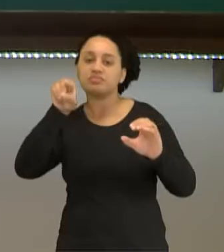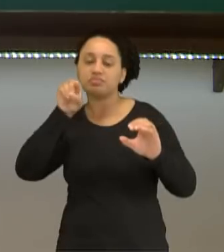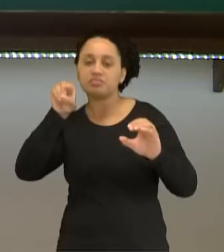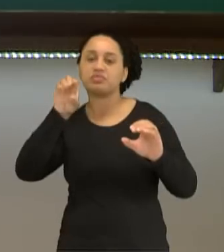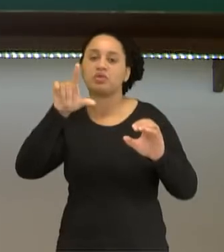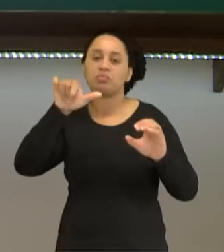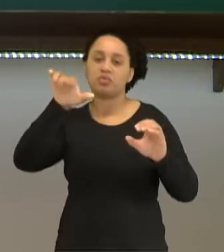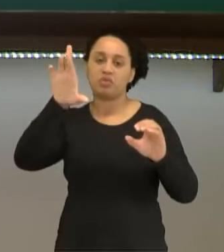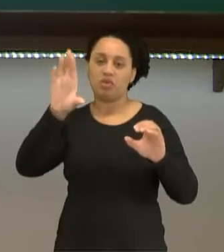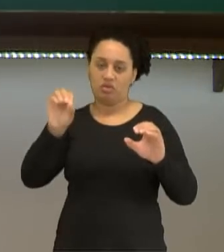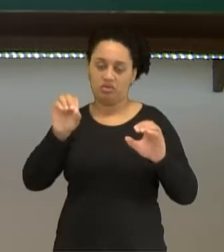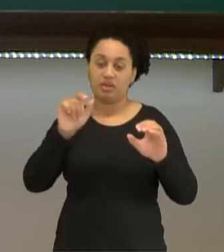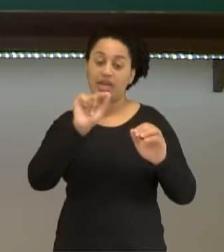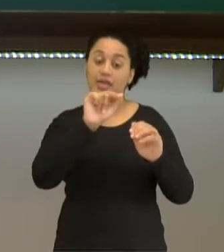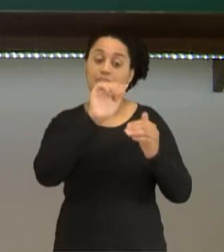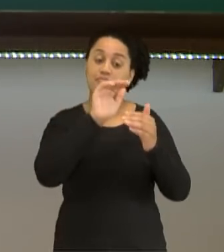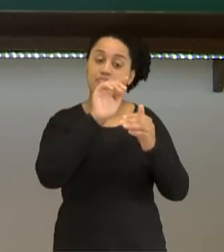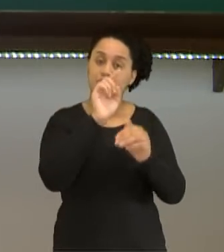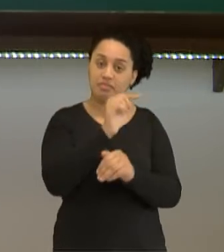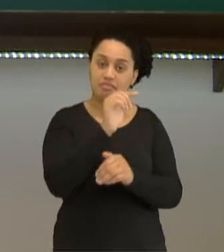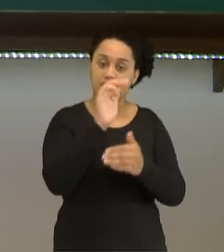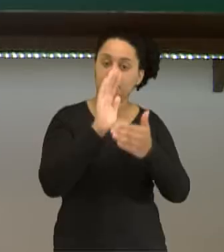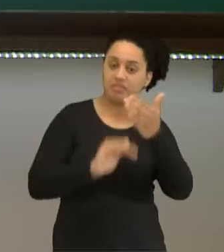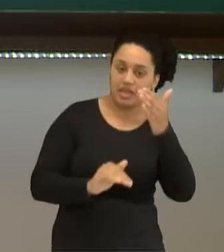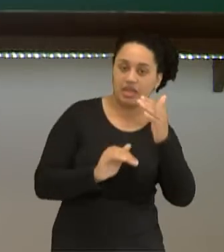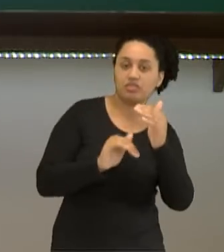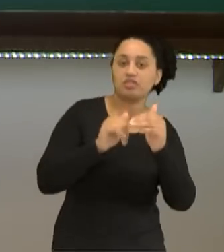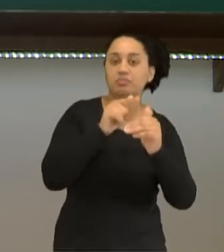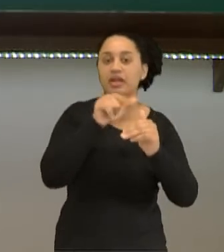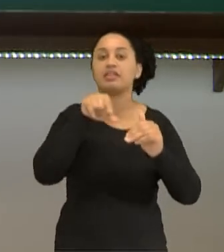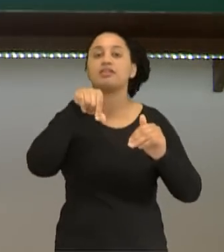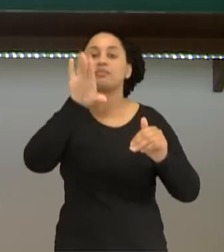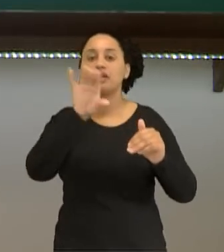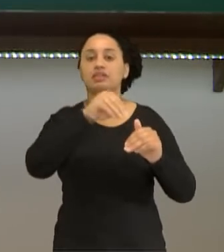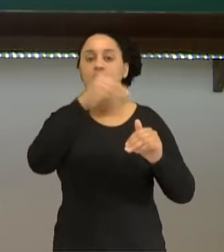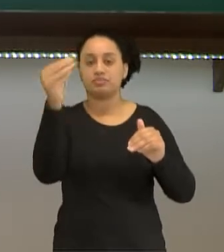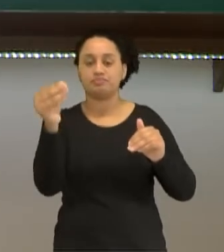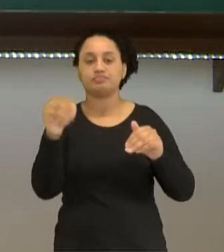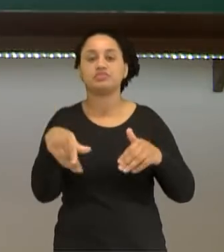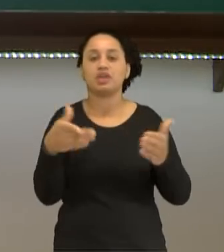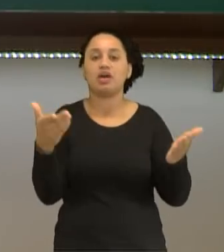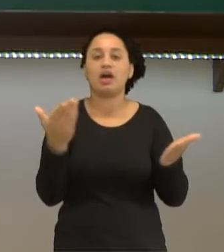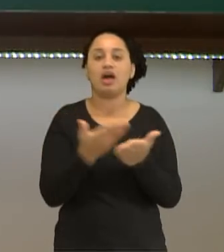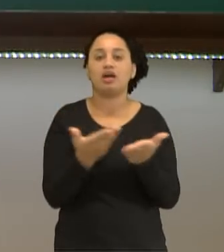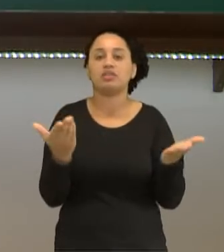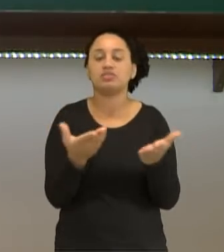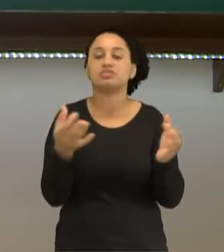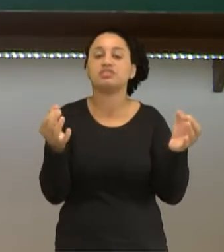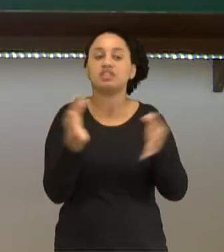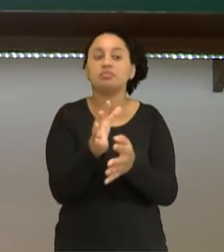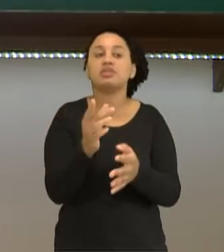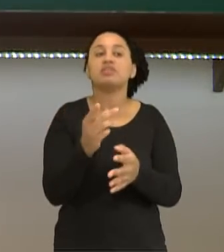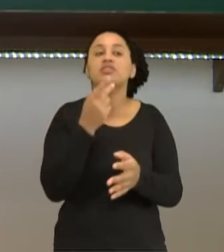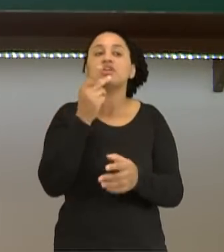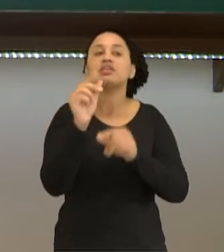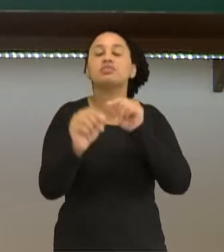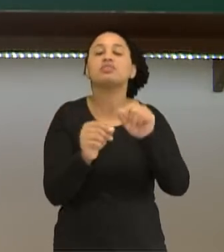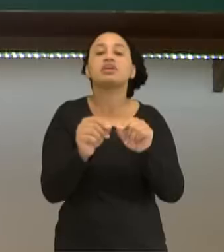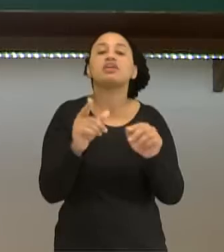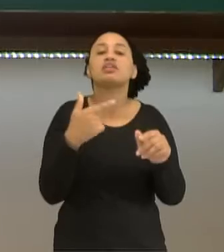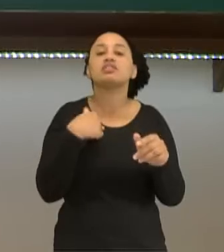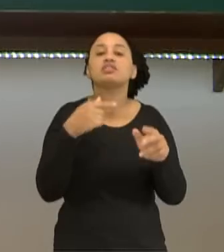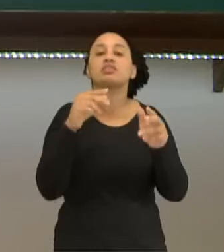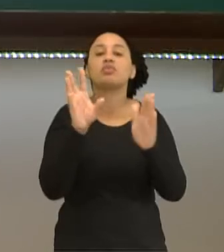Sempre de quem tem menos para quem tem mais. Correto? Bom, termino a aula de hoje, dizendo para vocês que nós falamos sobre